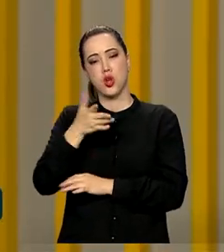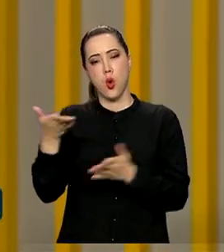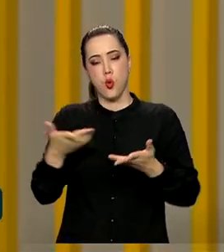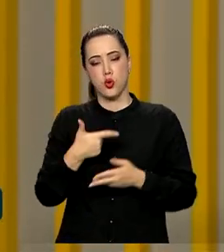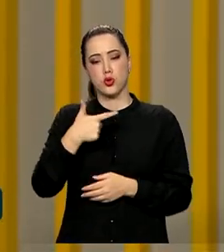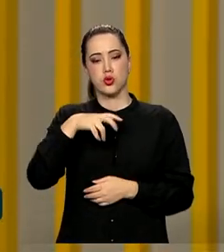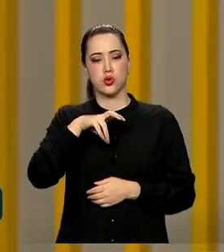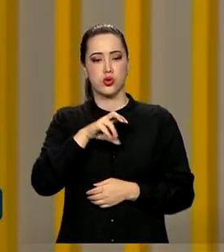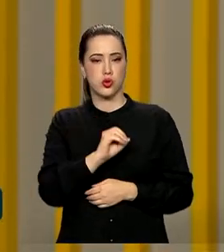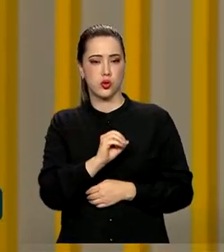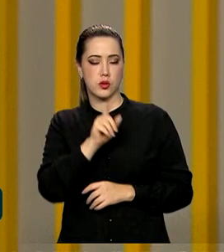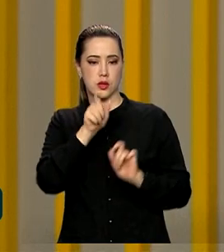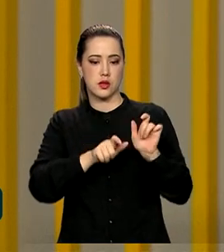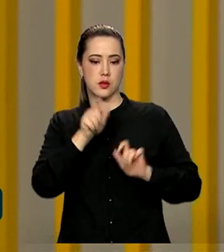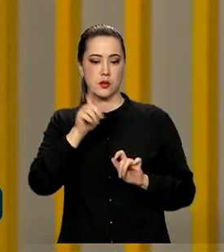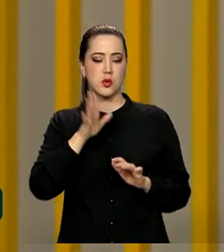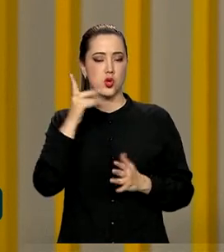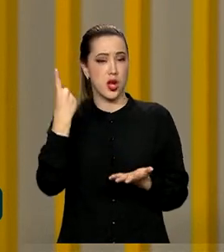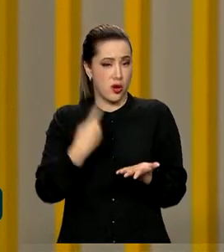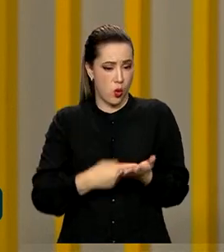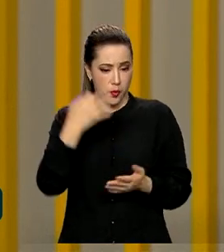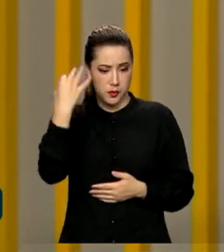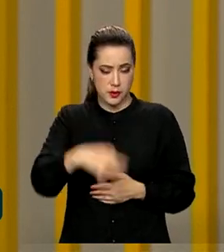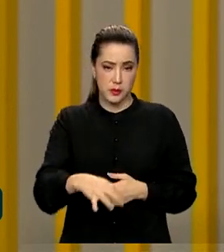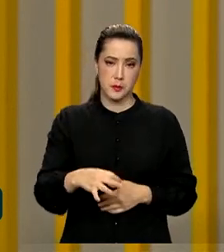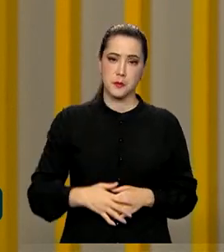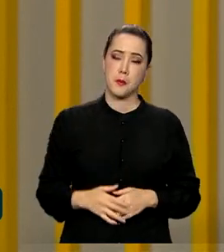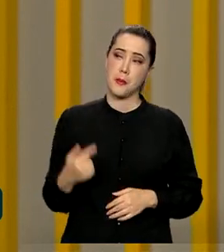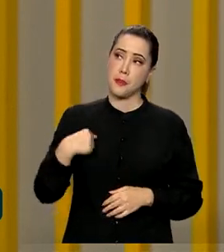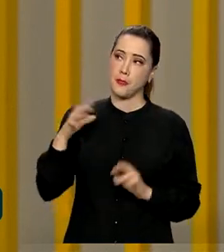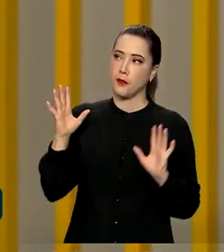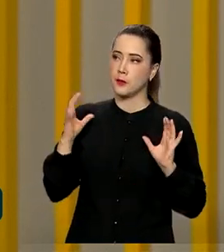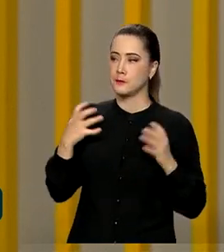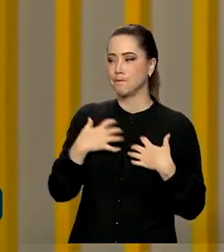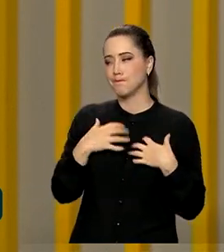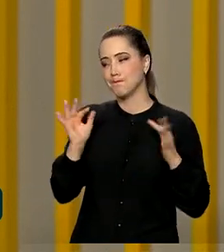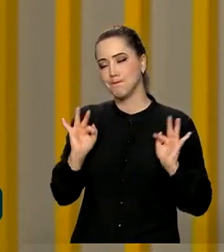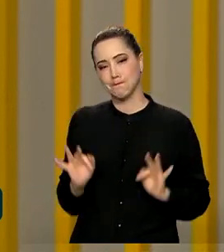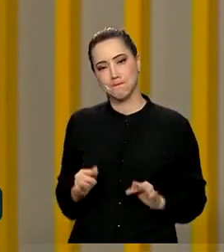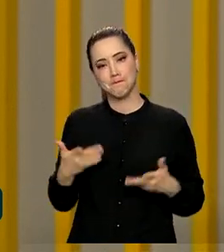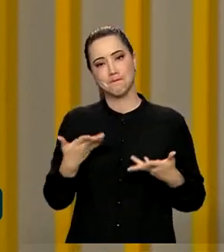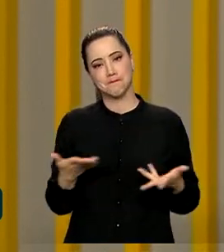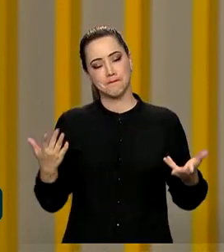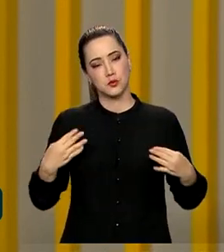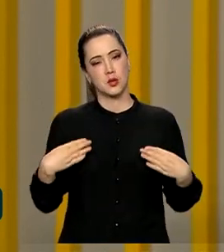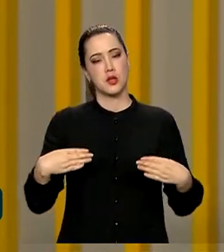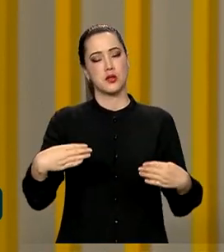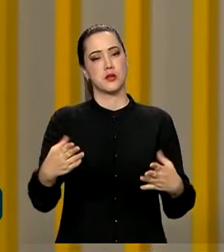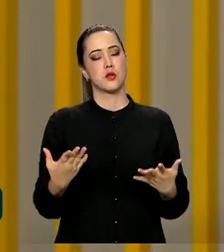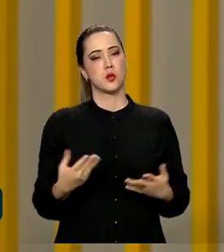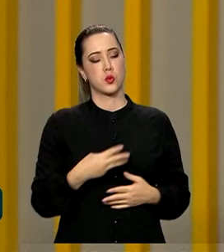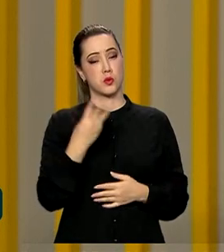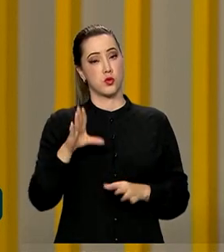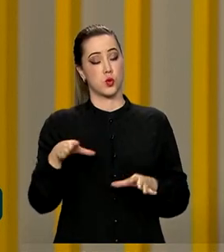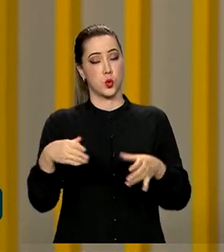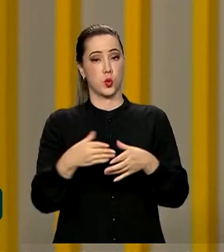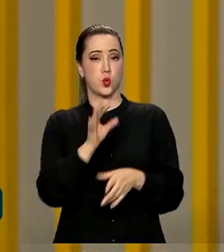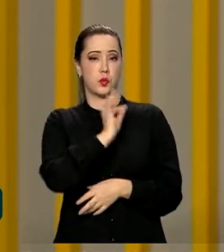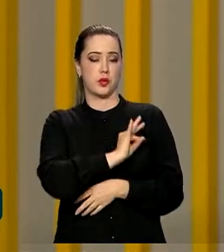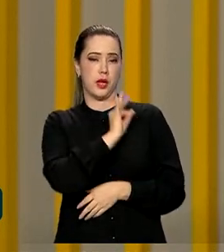prefeitos e prefeitas confirmados. Eu estou muito feliz, os ministérios, os técnicos